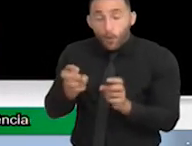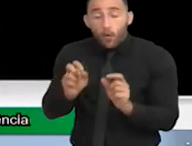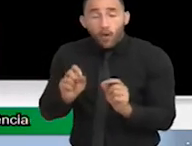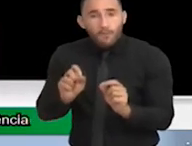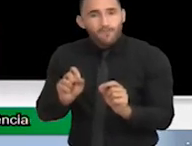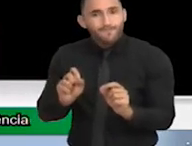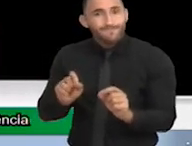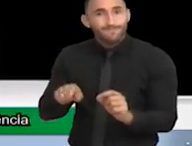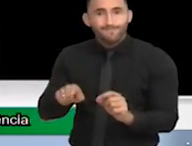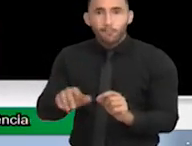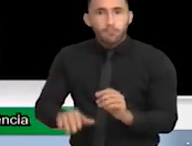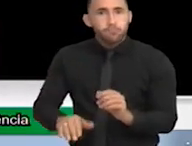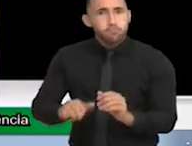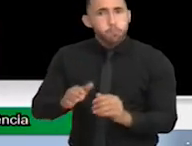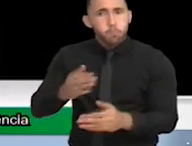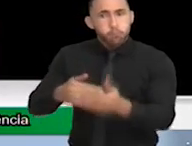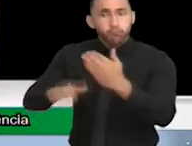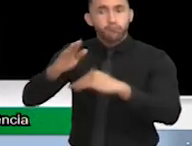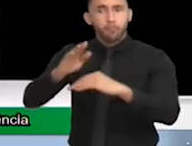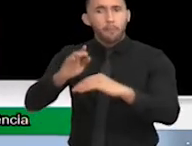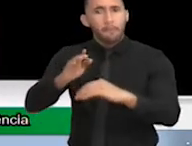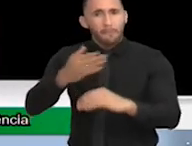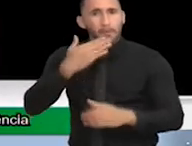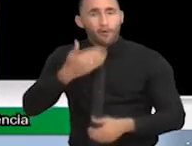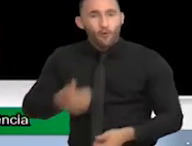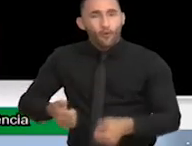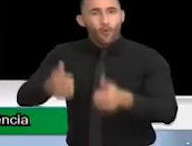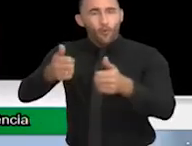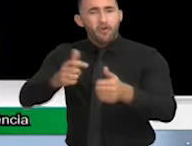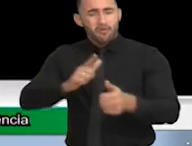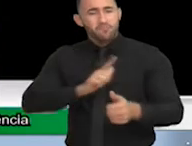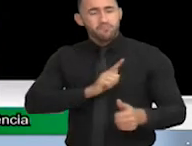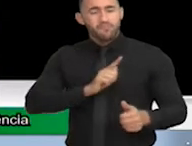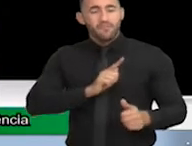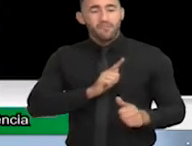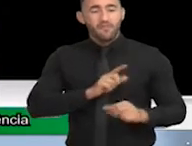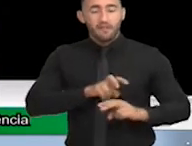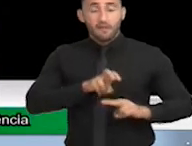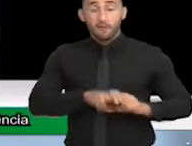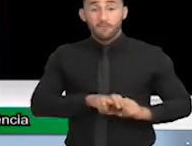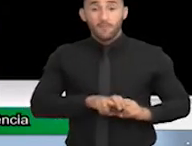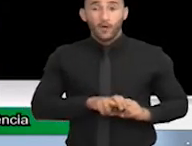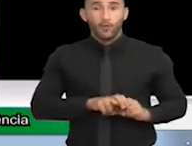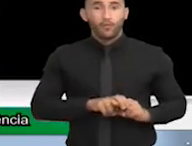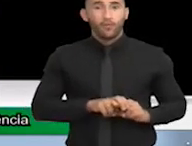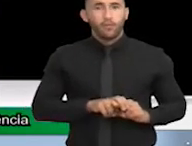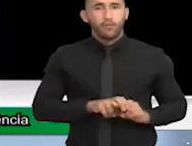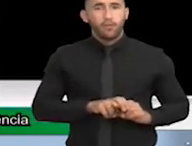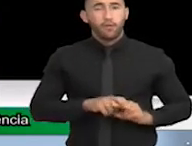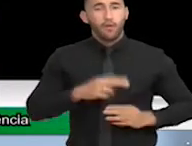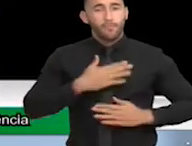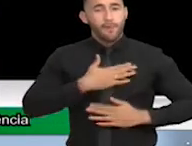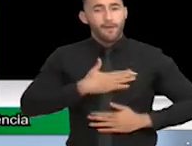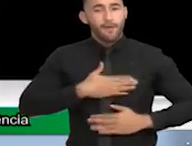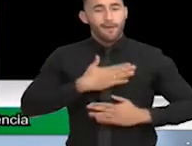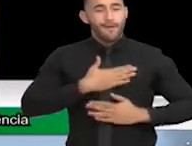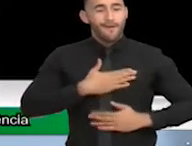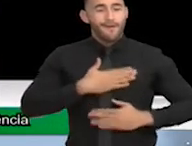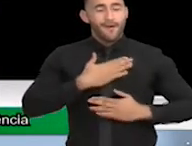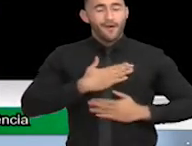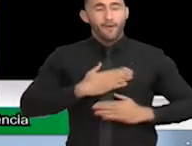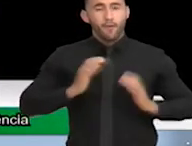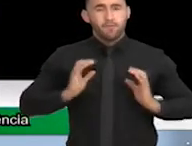comportamento dele. Ele ficou comportado na sala. Coisa que não acontecia antes. Ele